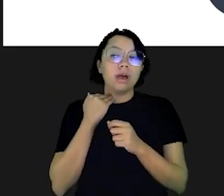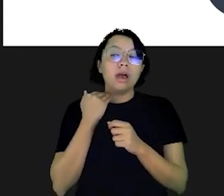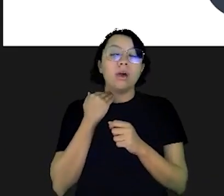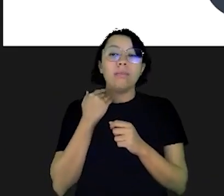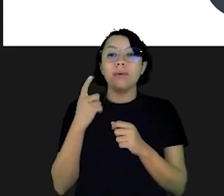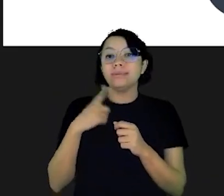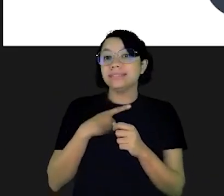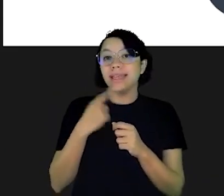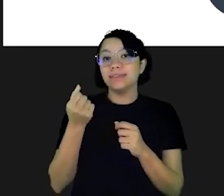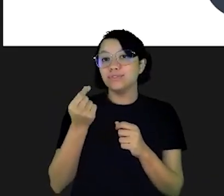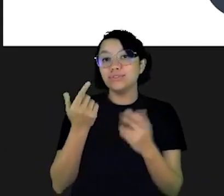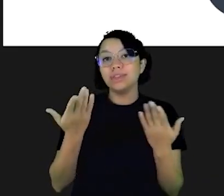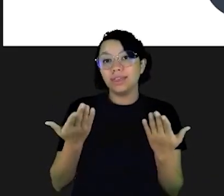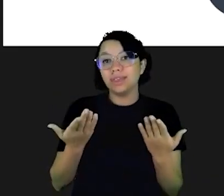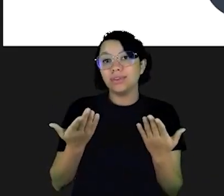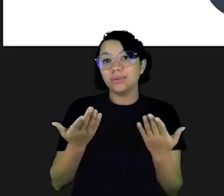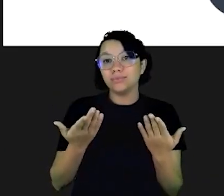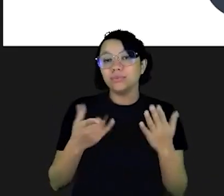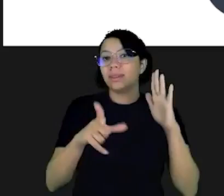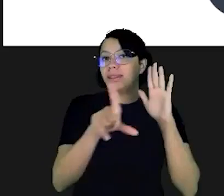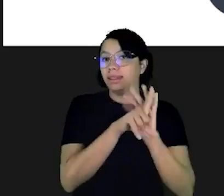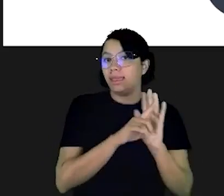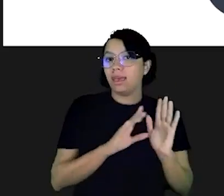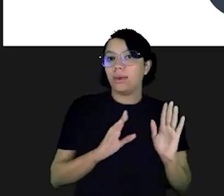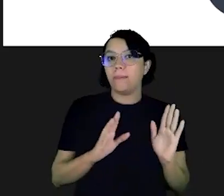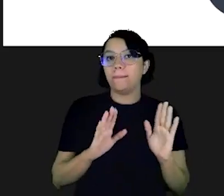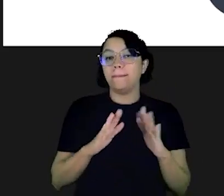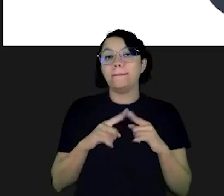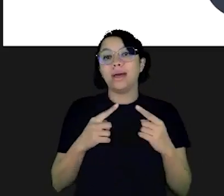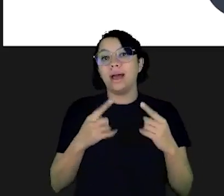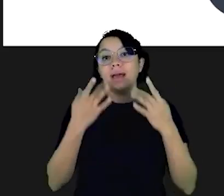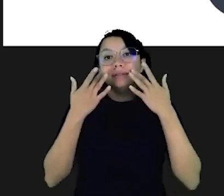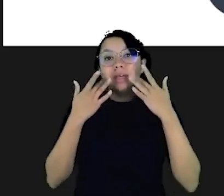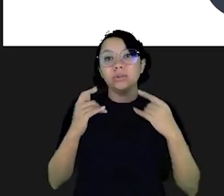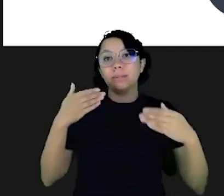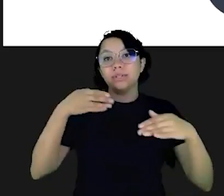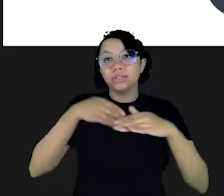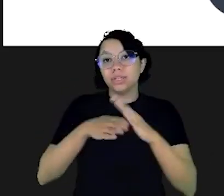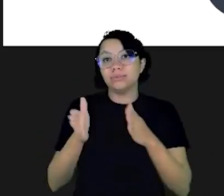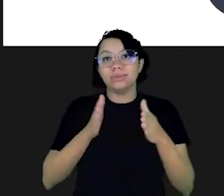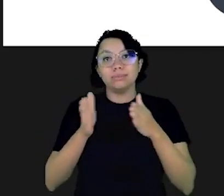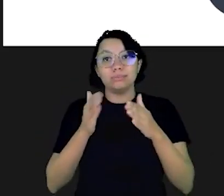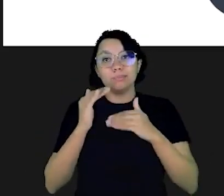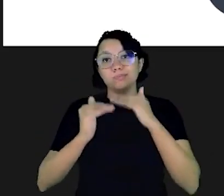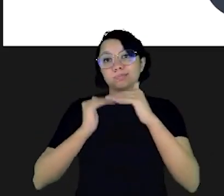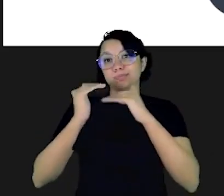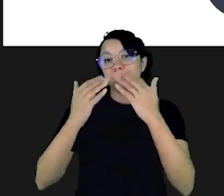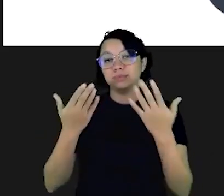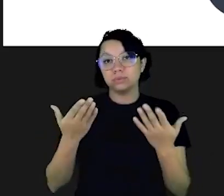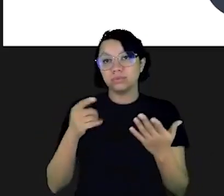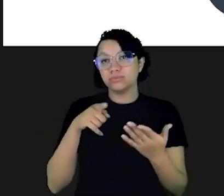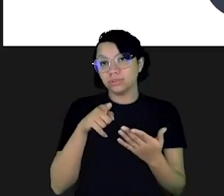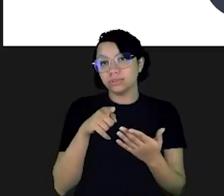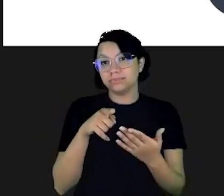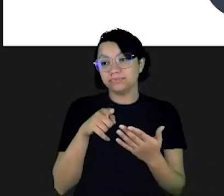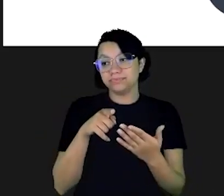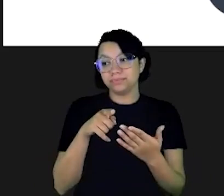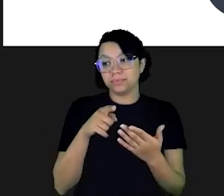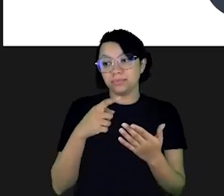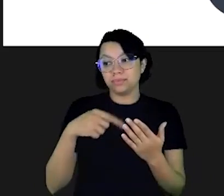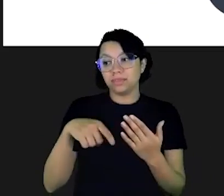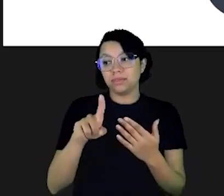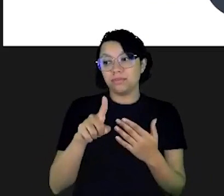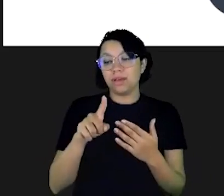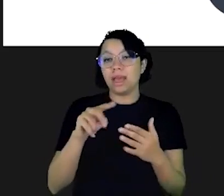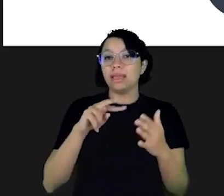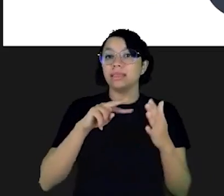bancário, que faz com que o banco ganhe dinheiro de maneira lícita. Agora, naturalmente, dentro deste processo,